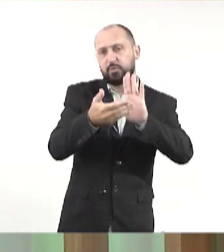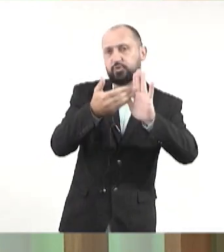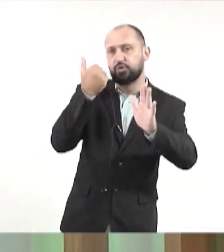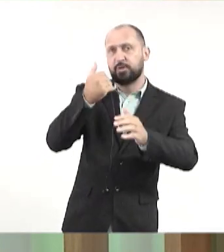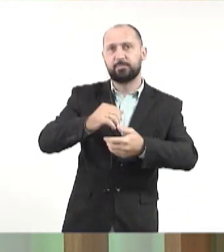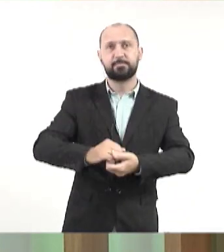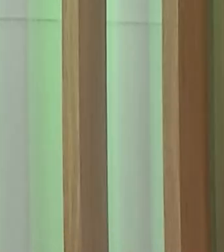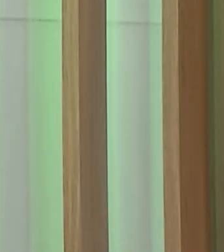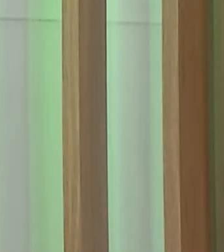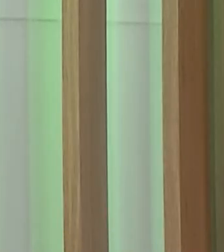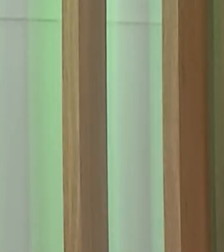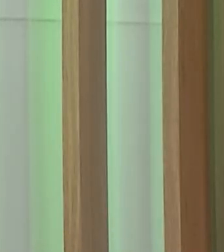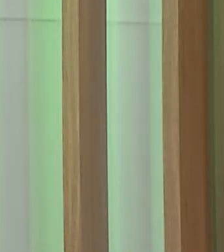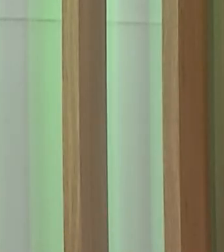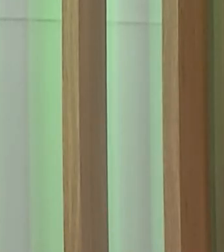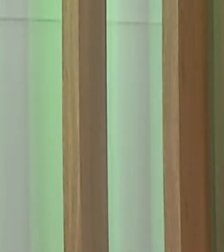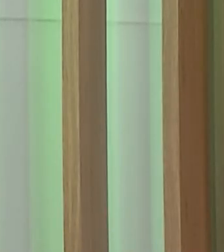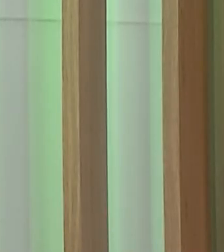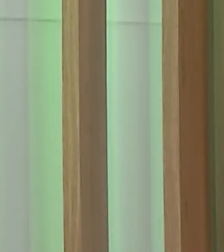retirada.